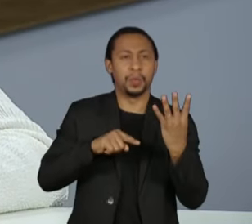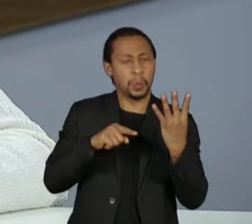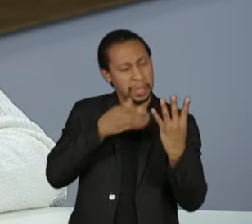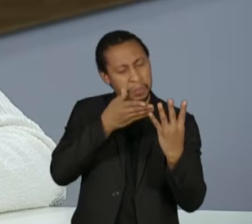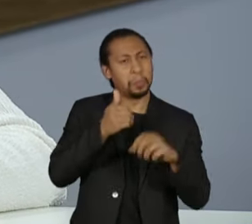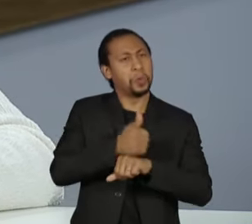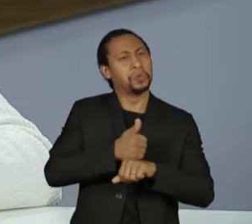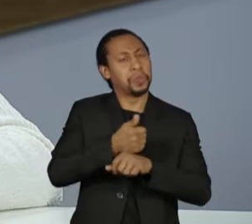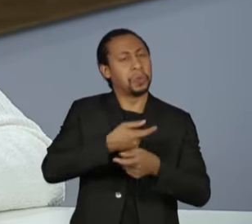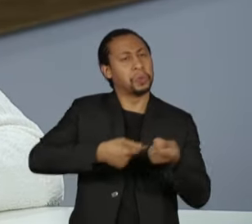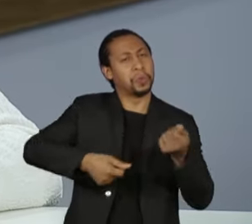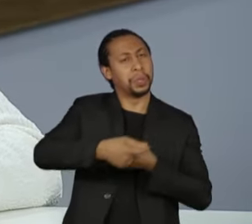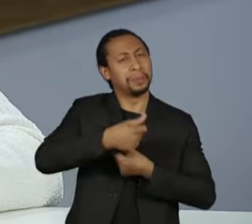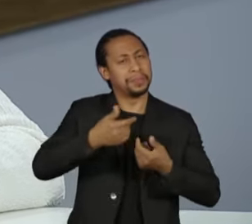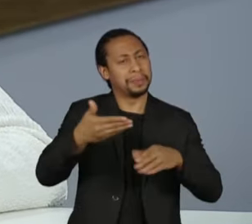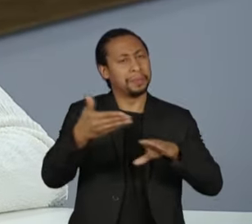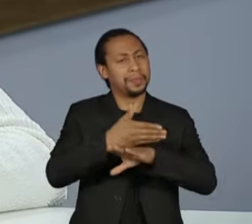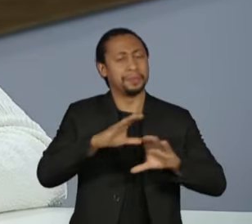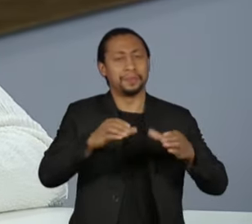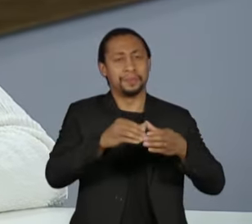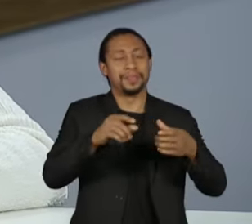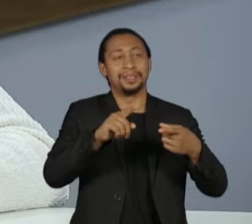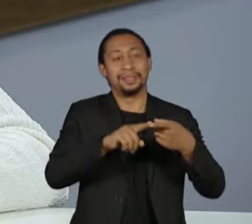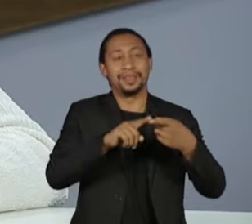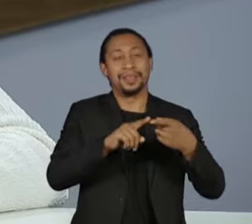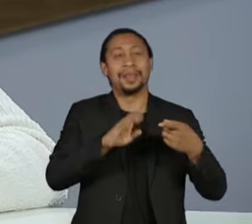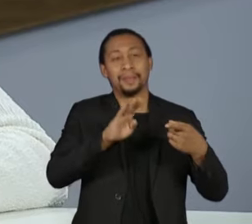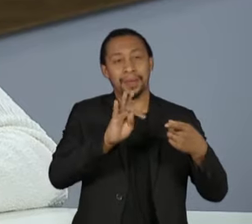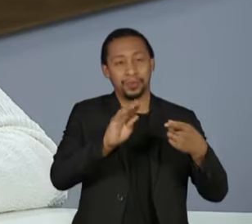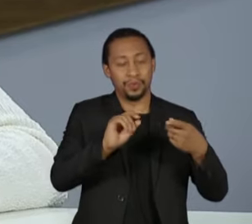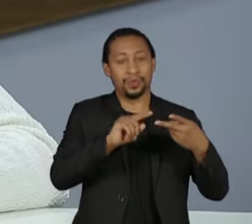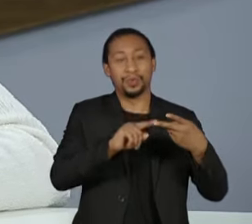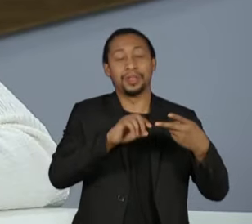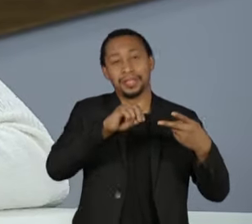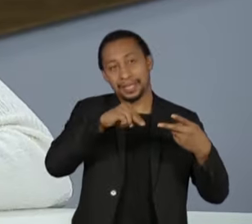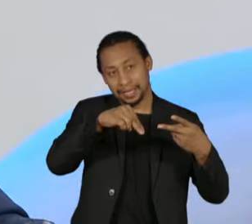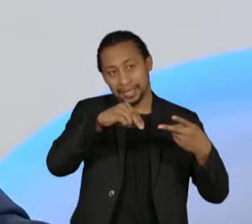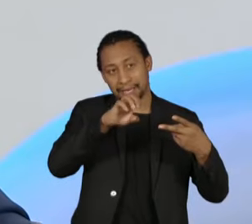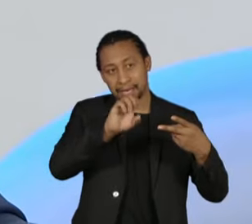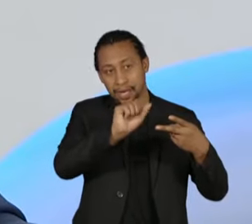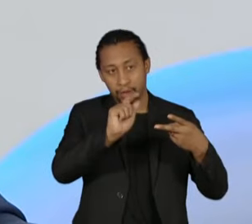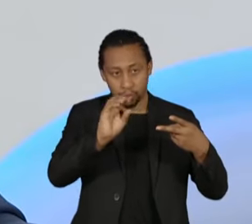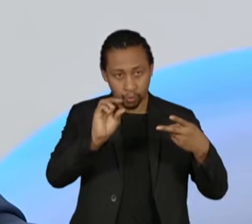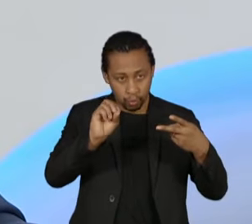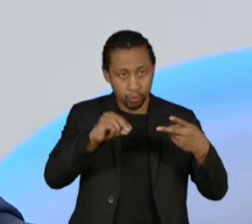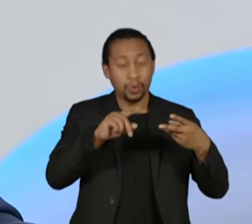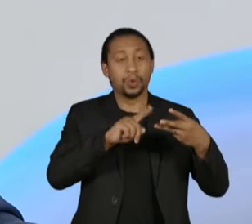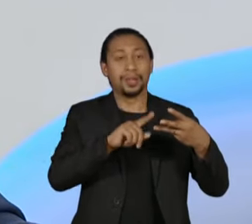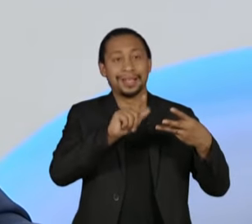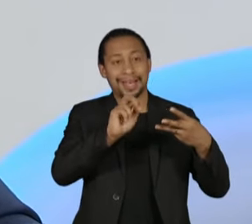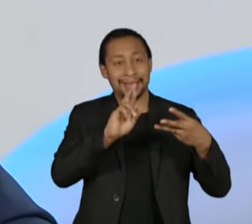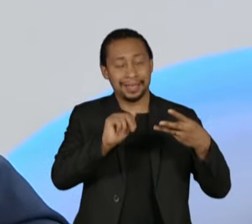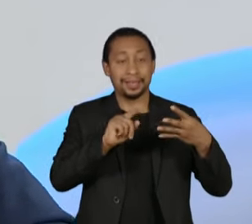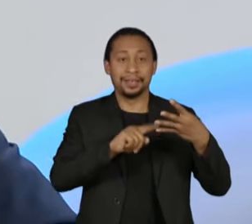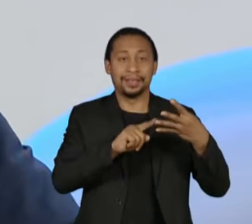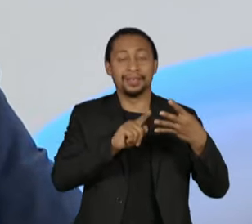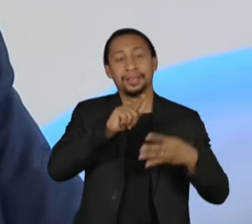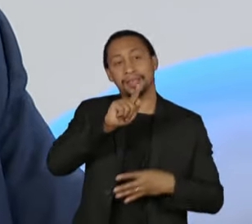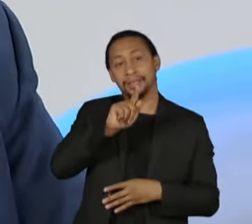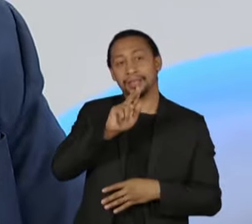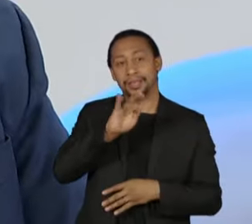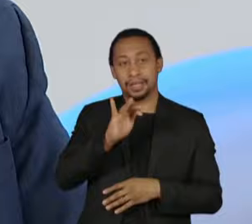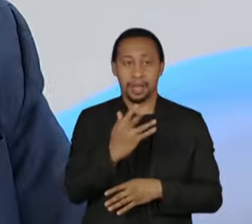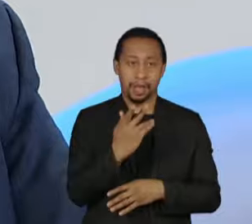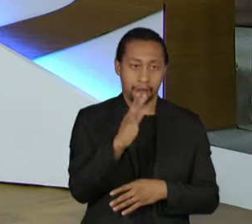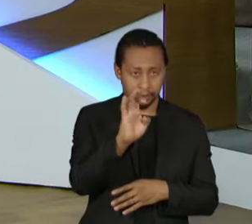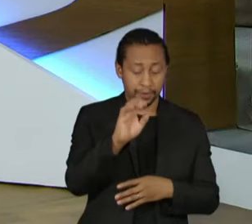de transição, né? Pércio Arida, Nelson Barbosa, André Lara Rezende e Guilherme Mello. A primeira reunião deles foi na